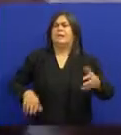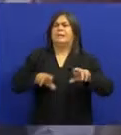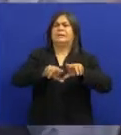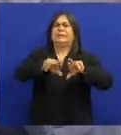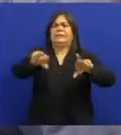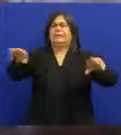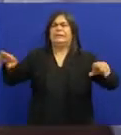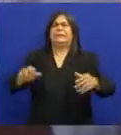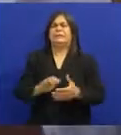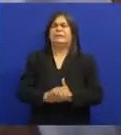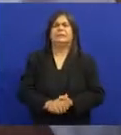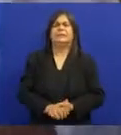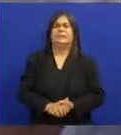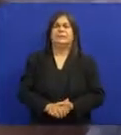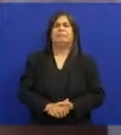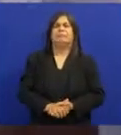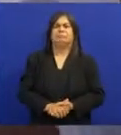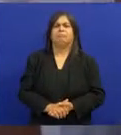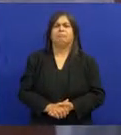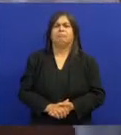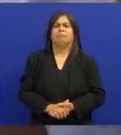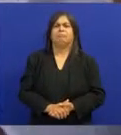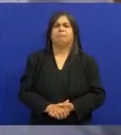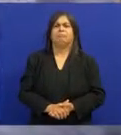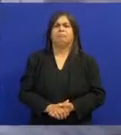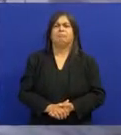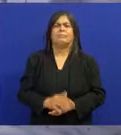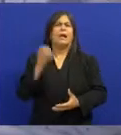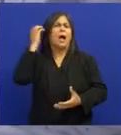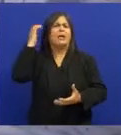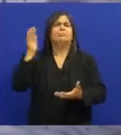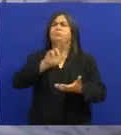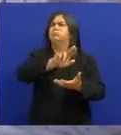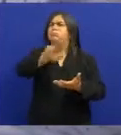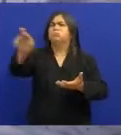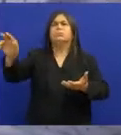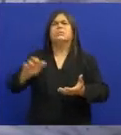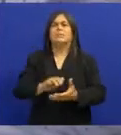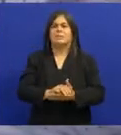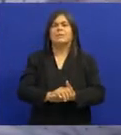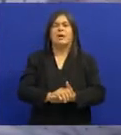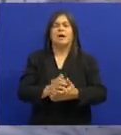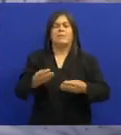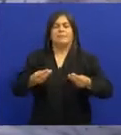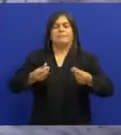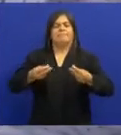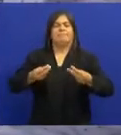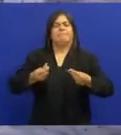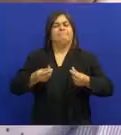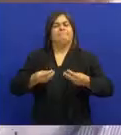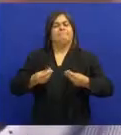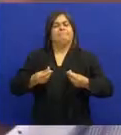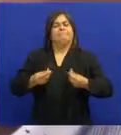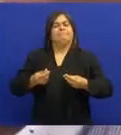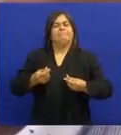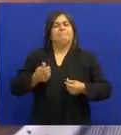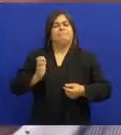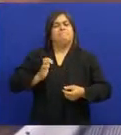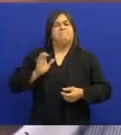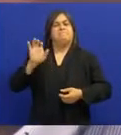Radiolas Enfim Aquilo que simbolizava Um certo Um certo Um certo conforto